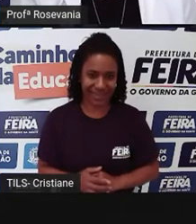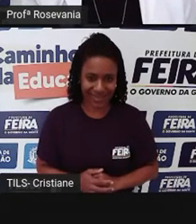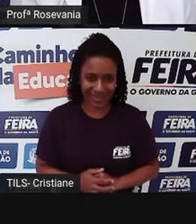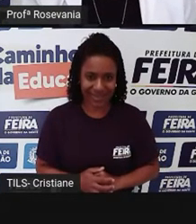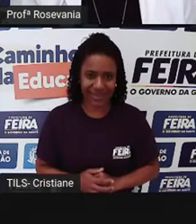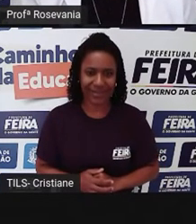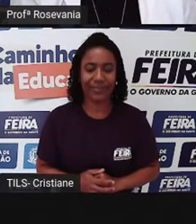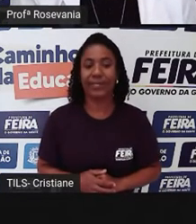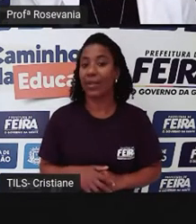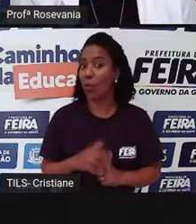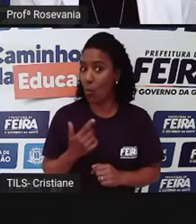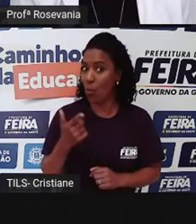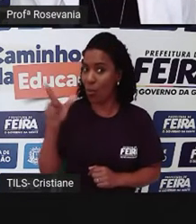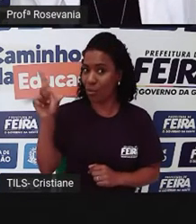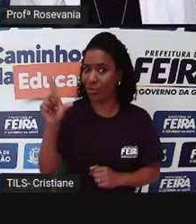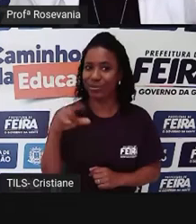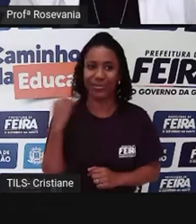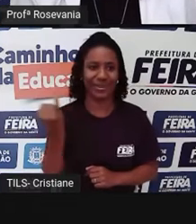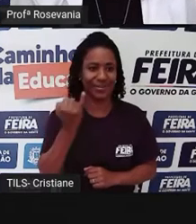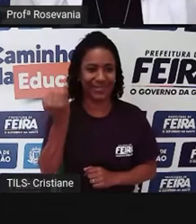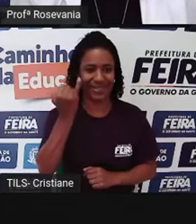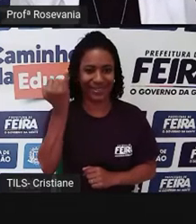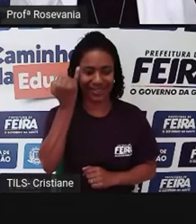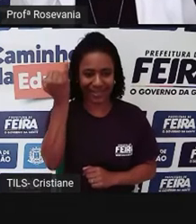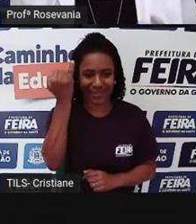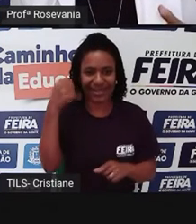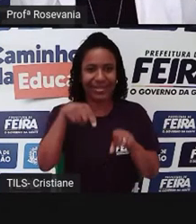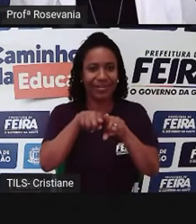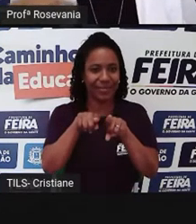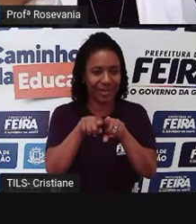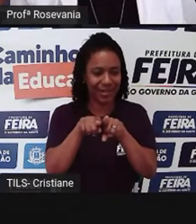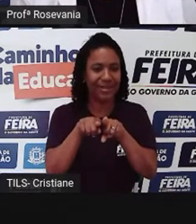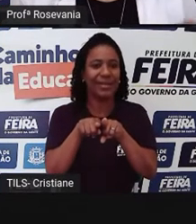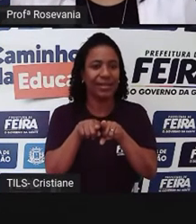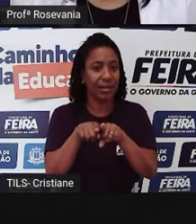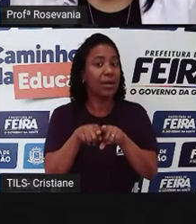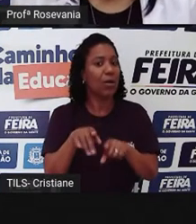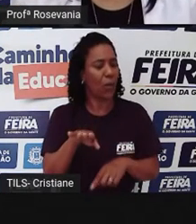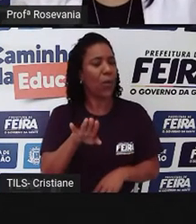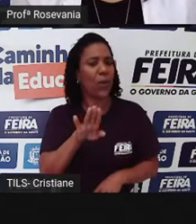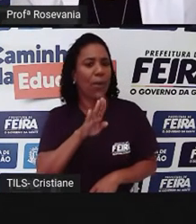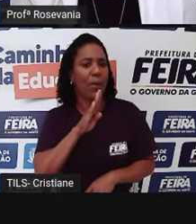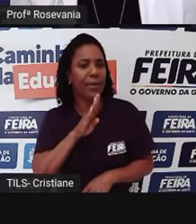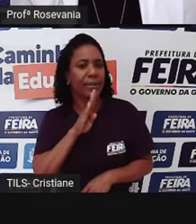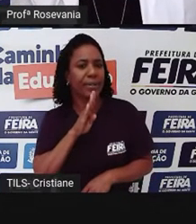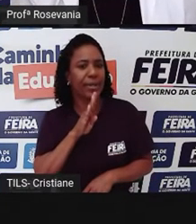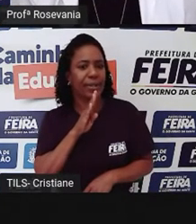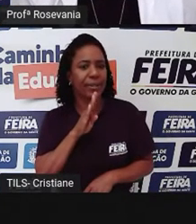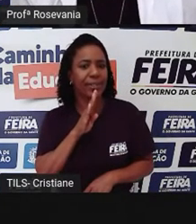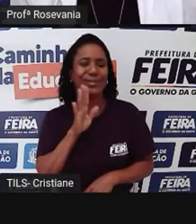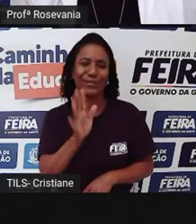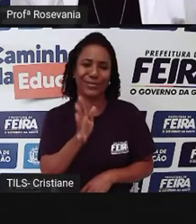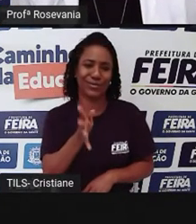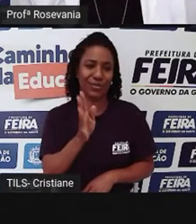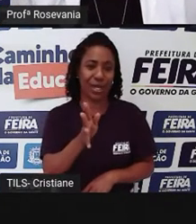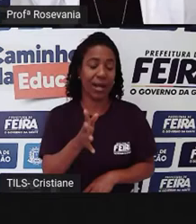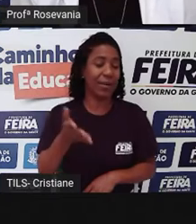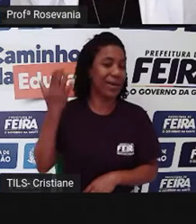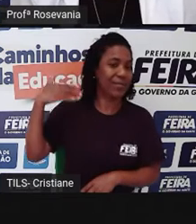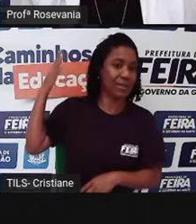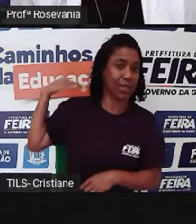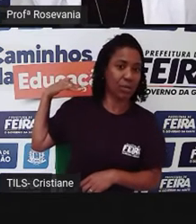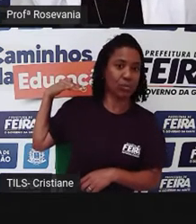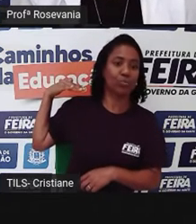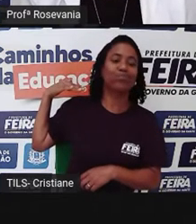também que se destacou muito, que a gente já tinha, mas que não era muito, bora dizer assim, utilizado, foi